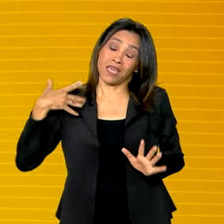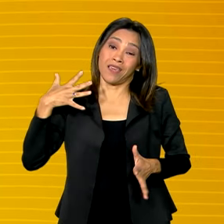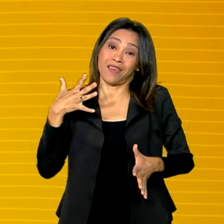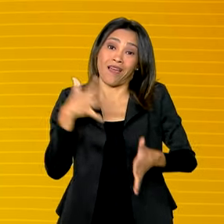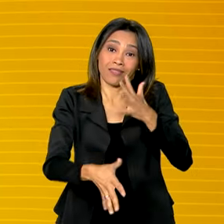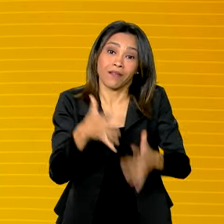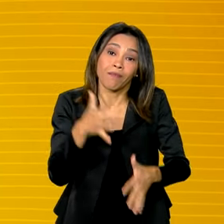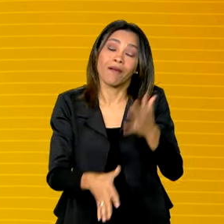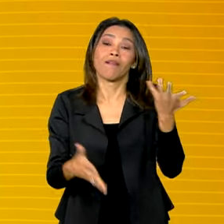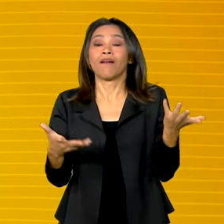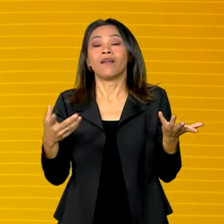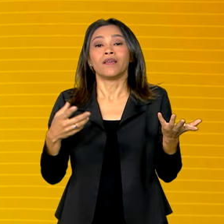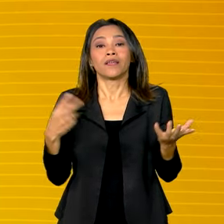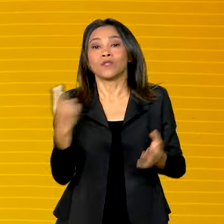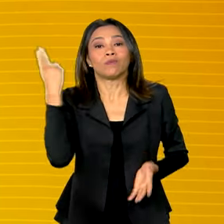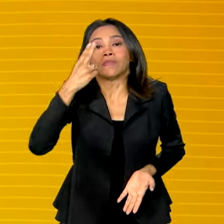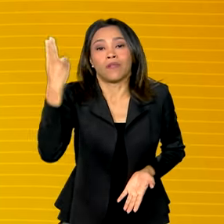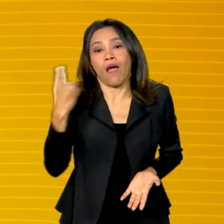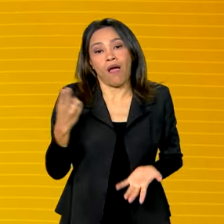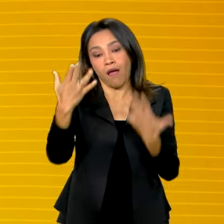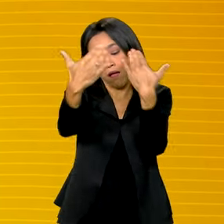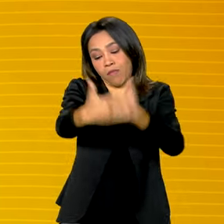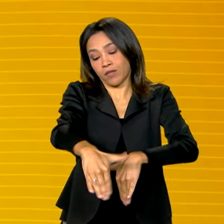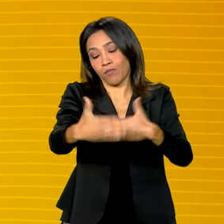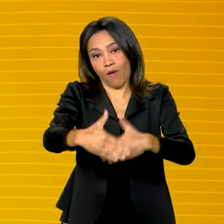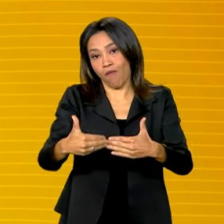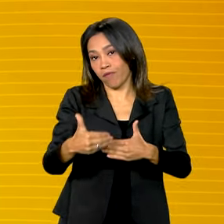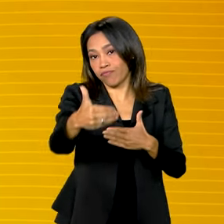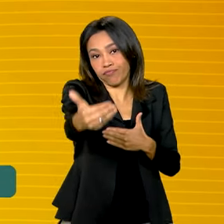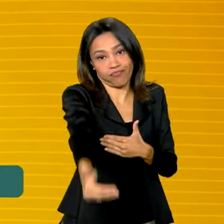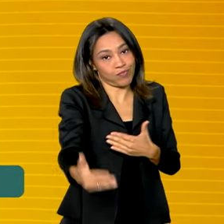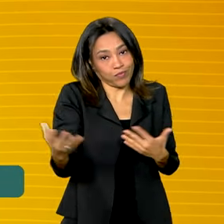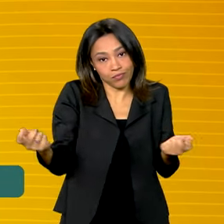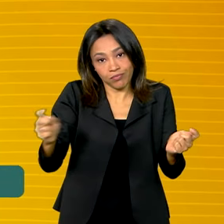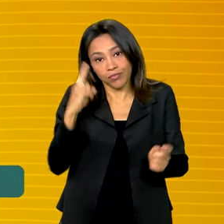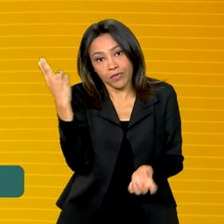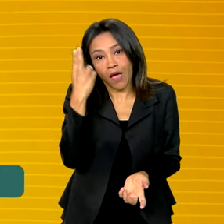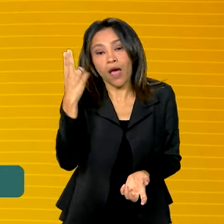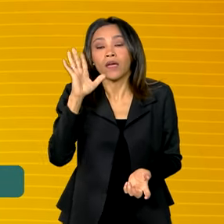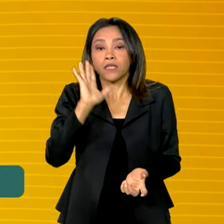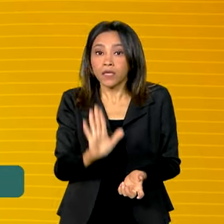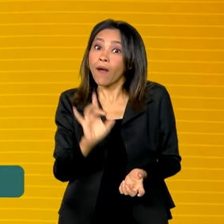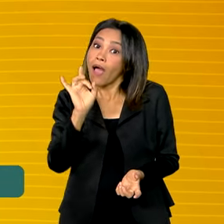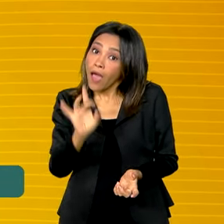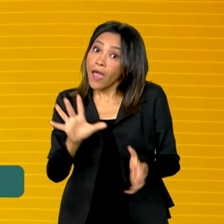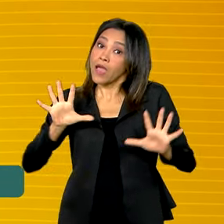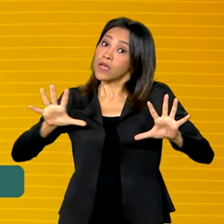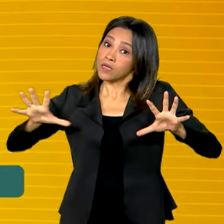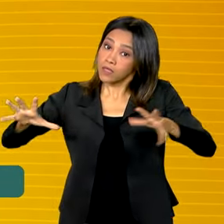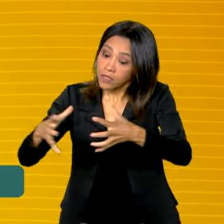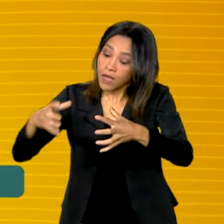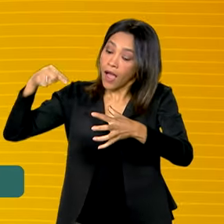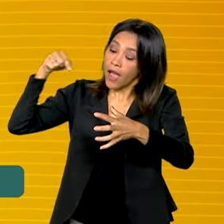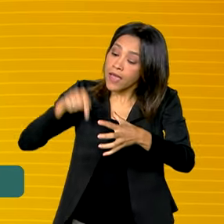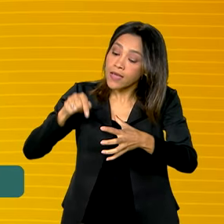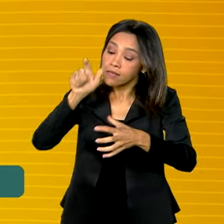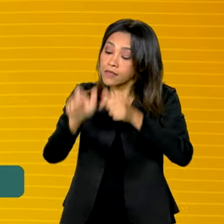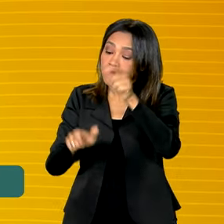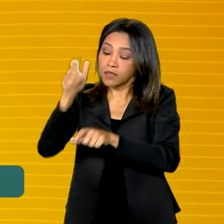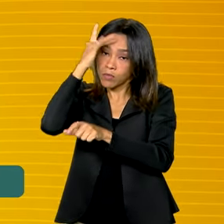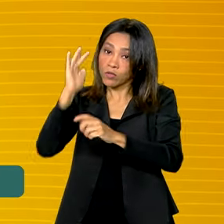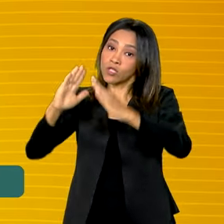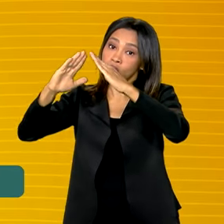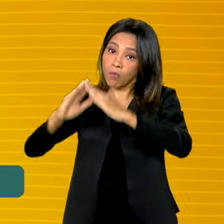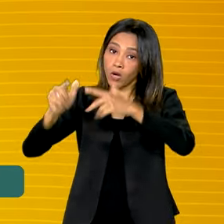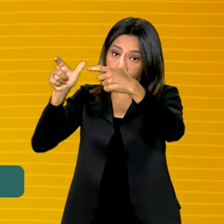prova em locais, em determinados locais de prova. E essa aplicação, reforçando, será restrita aos candidatos desses locais onde